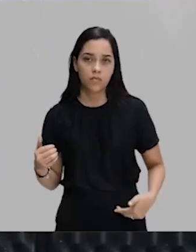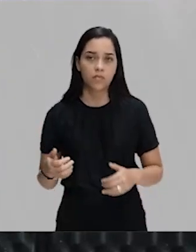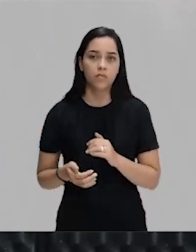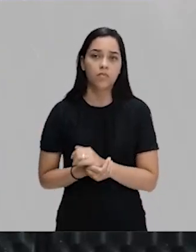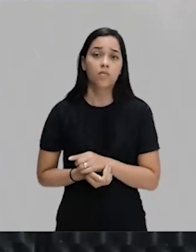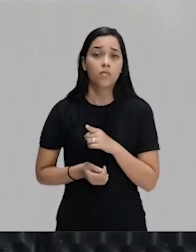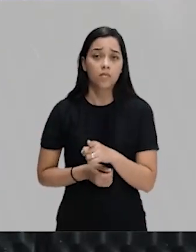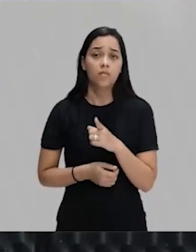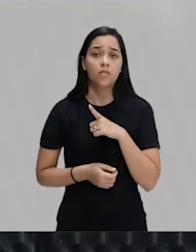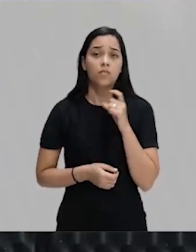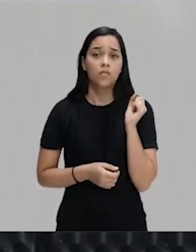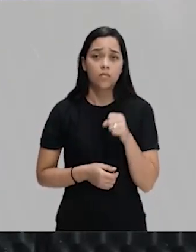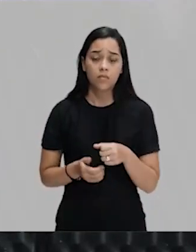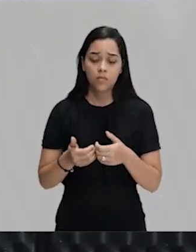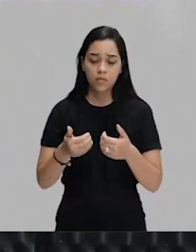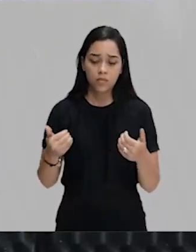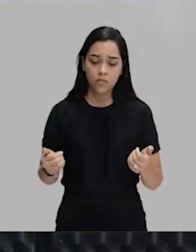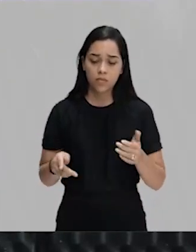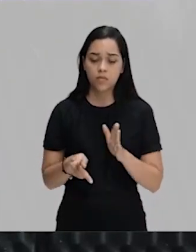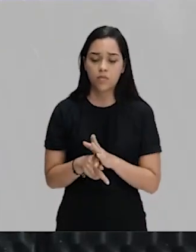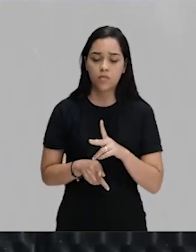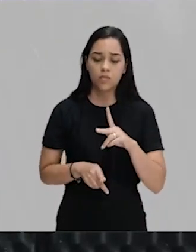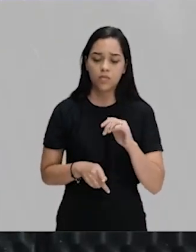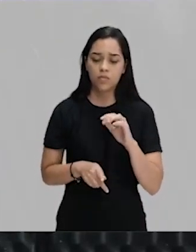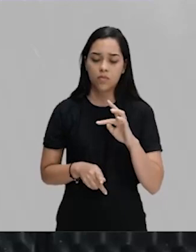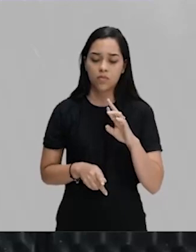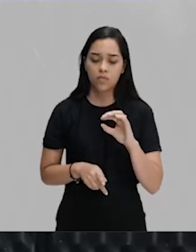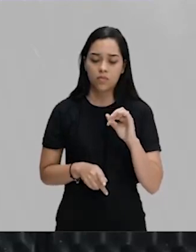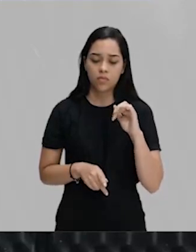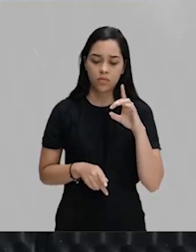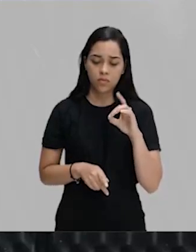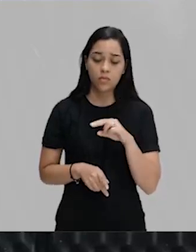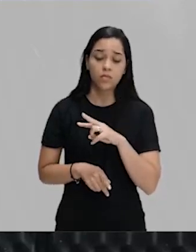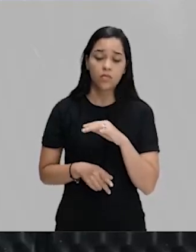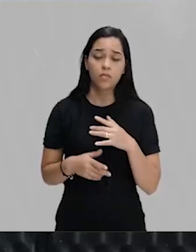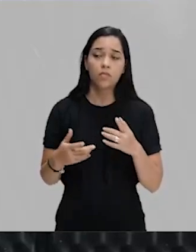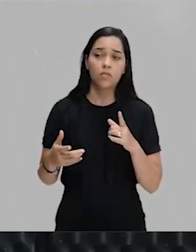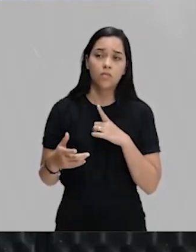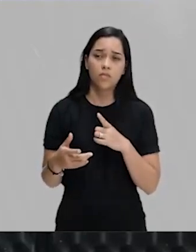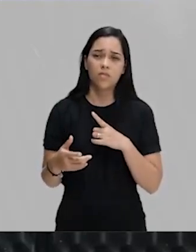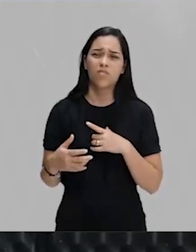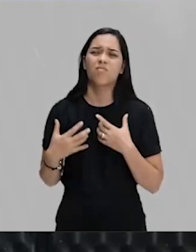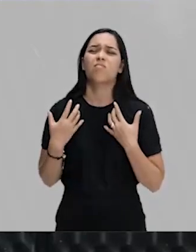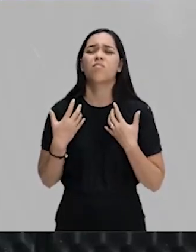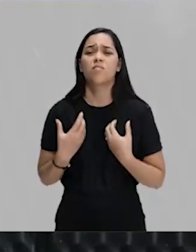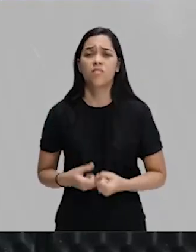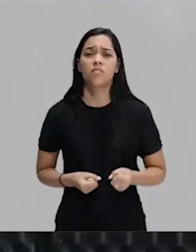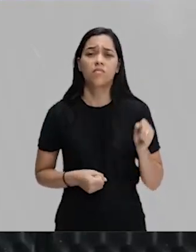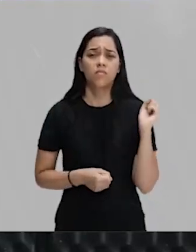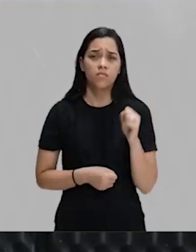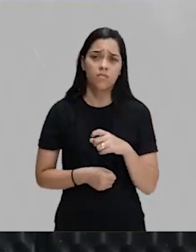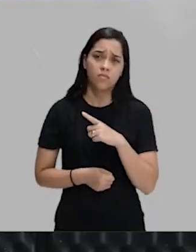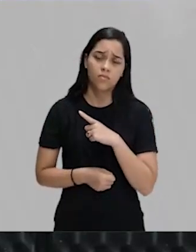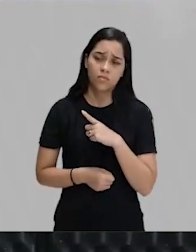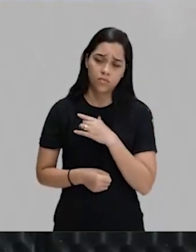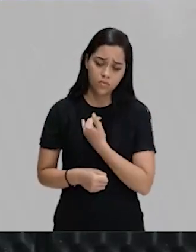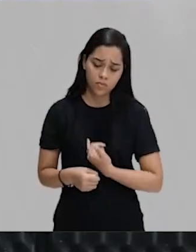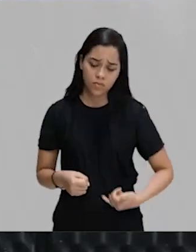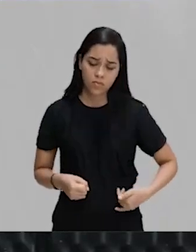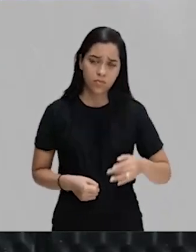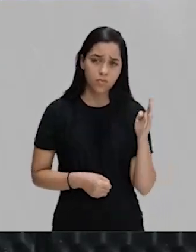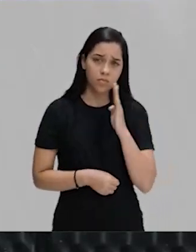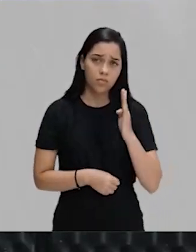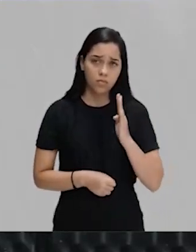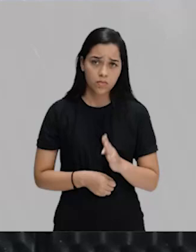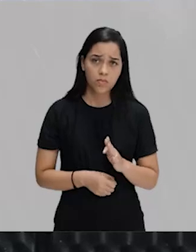Então, você tem uma ruptura do padroado. E isso vai acabar desgastando ainda mais o Império Brasileiro.